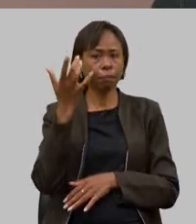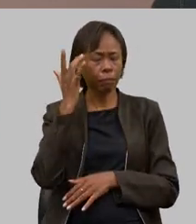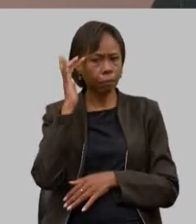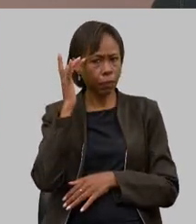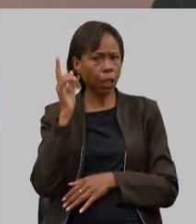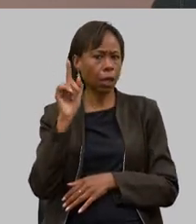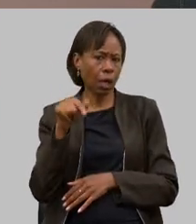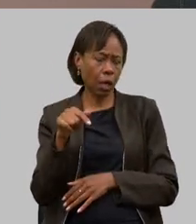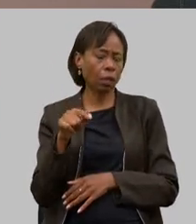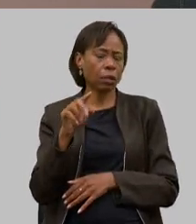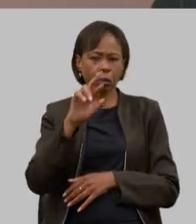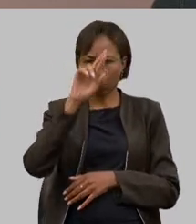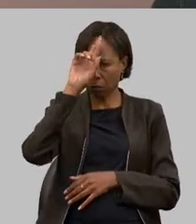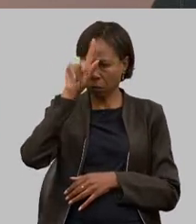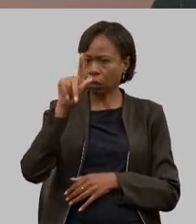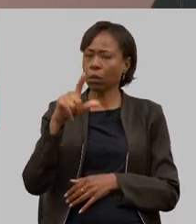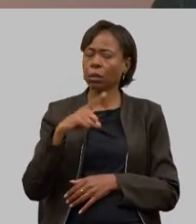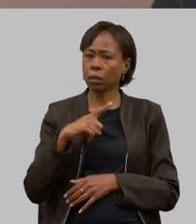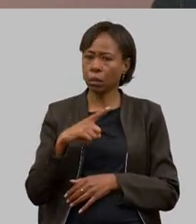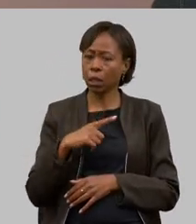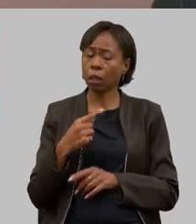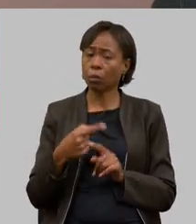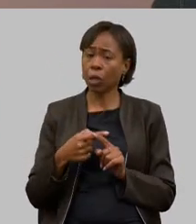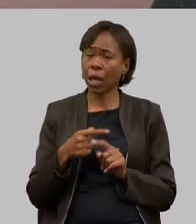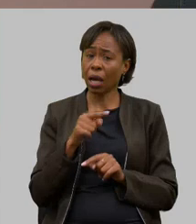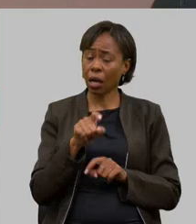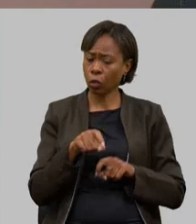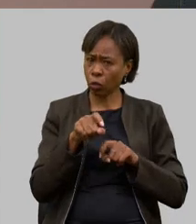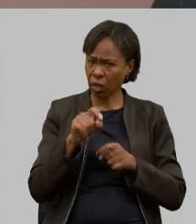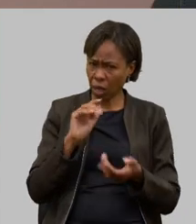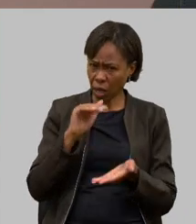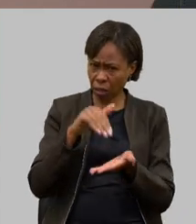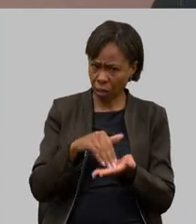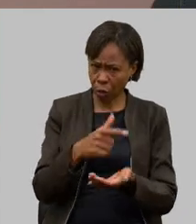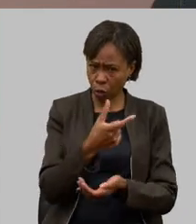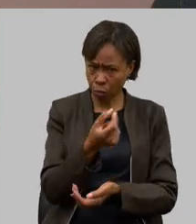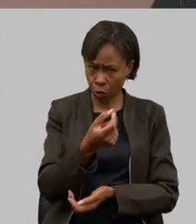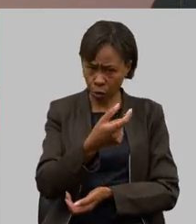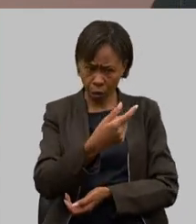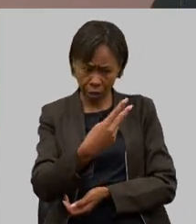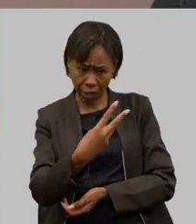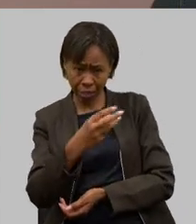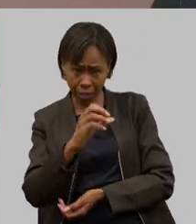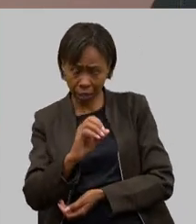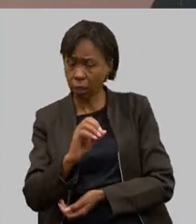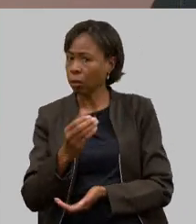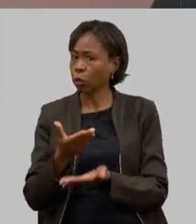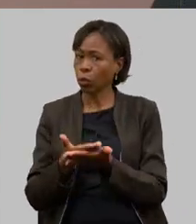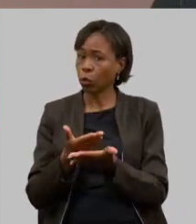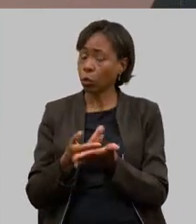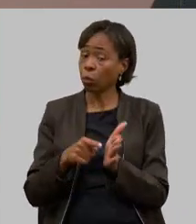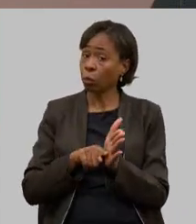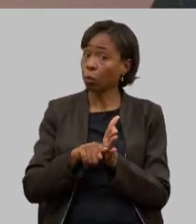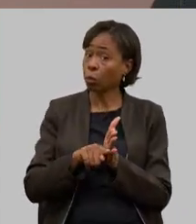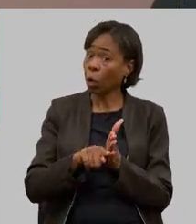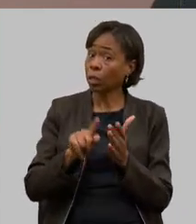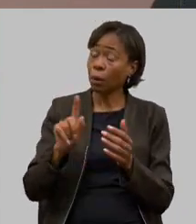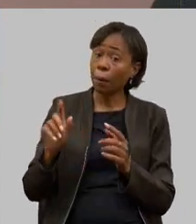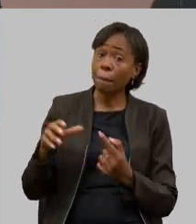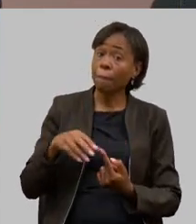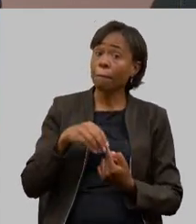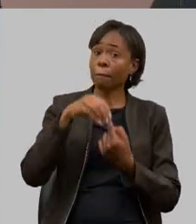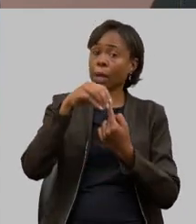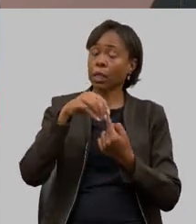pouco de equívoco é essa questão da pecuária até 2030 o estudo mostra uma prioridade disso em cima das propriedades de pecuária de